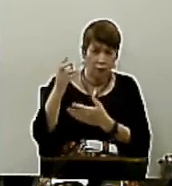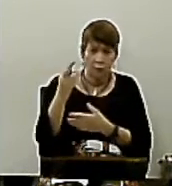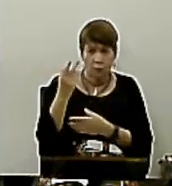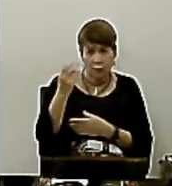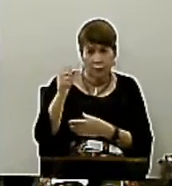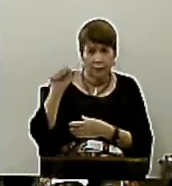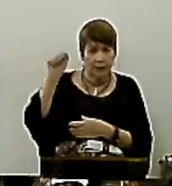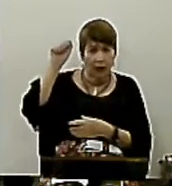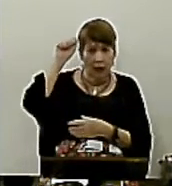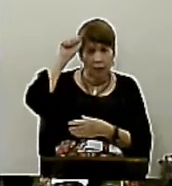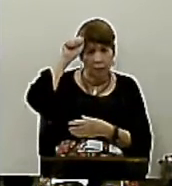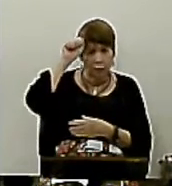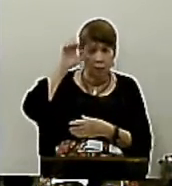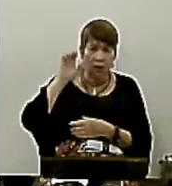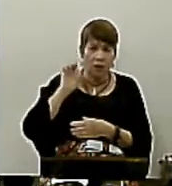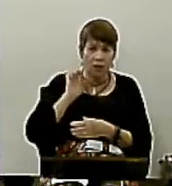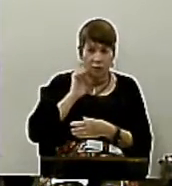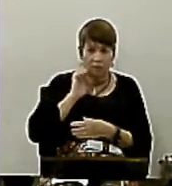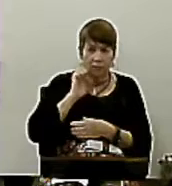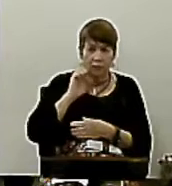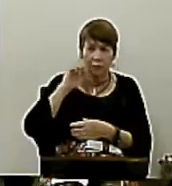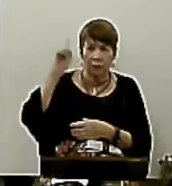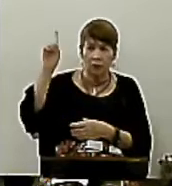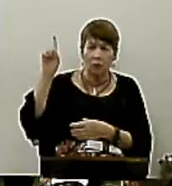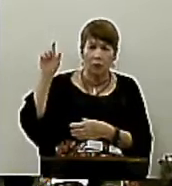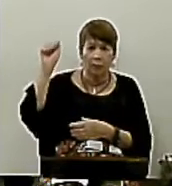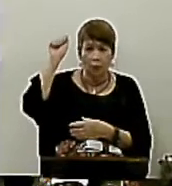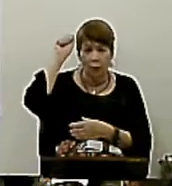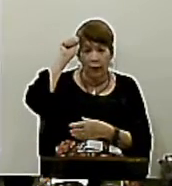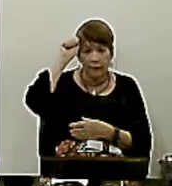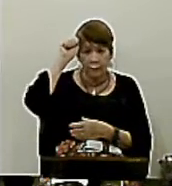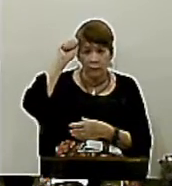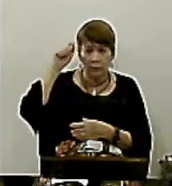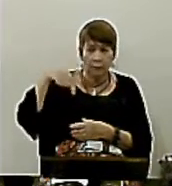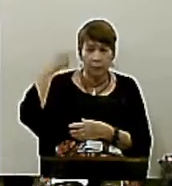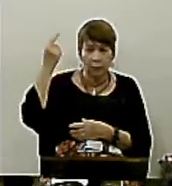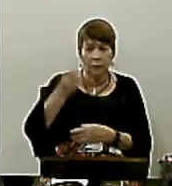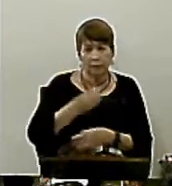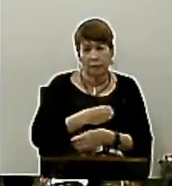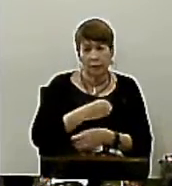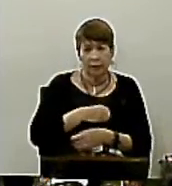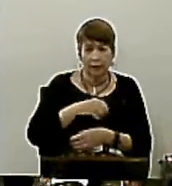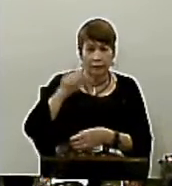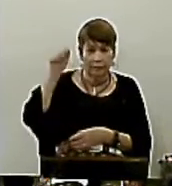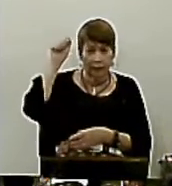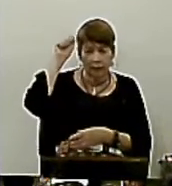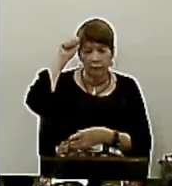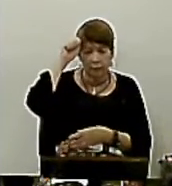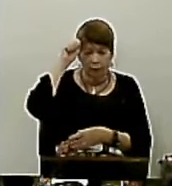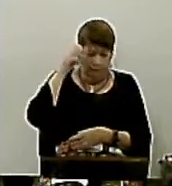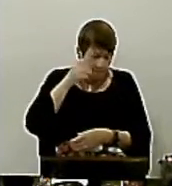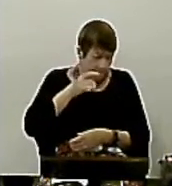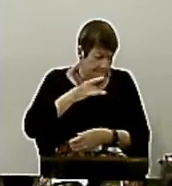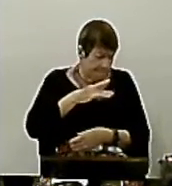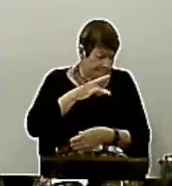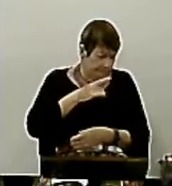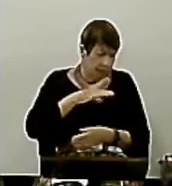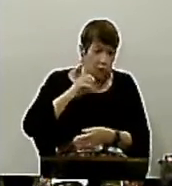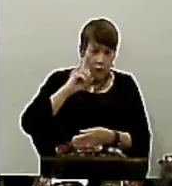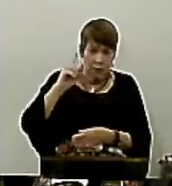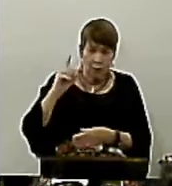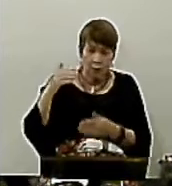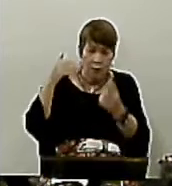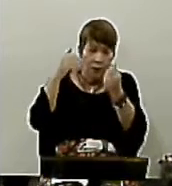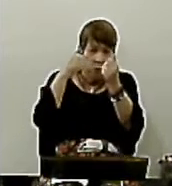fez Quando Deus chamou Adão Depois de ele ter pecado A Bíblia diz que Adão teve medo de Deus E se